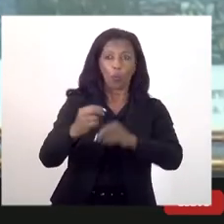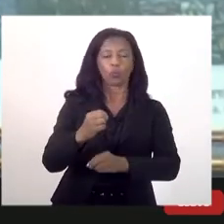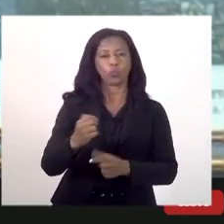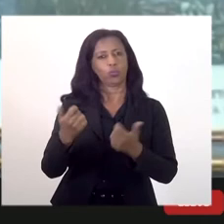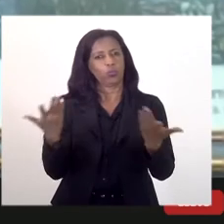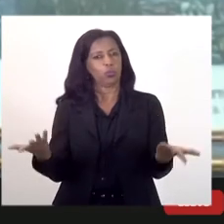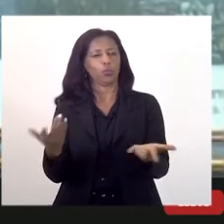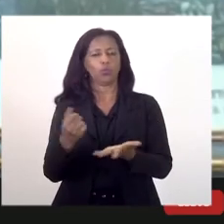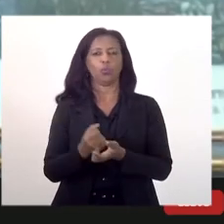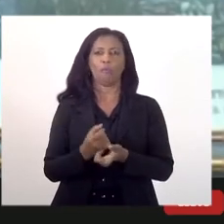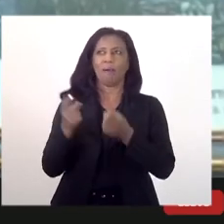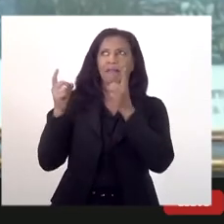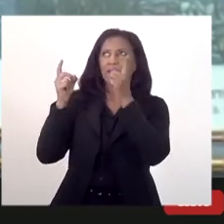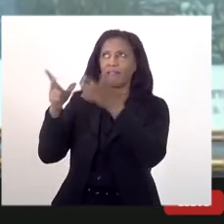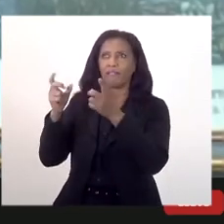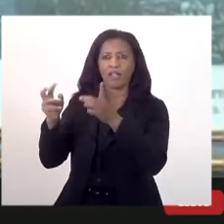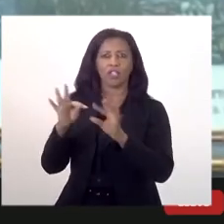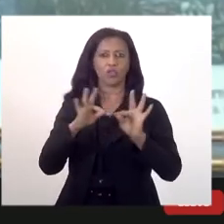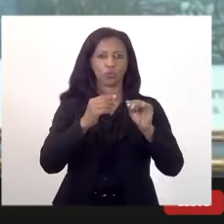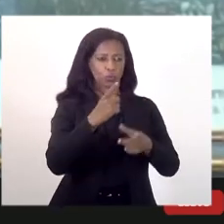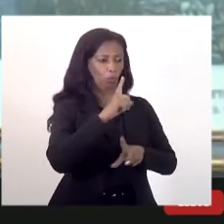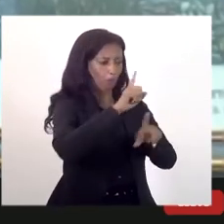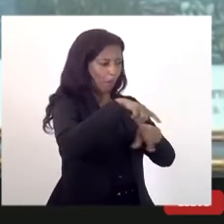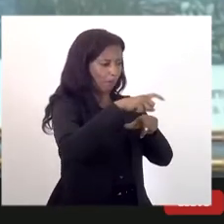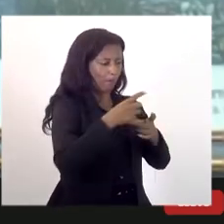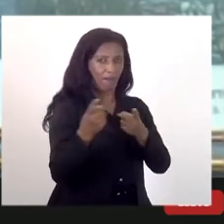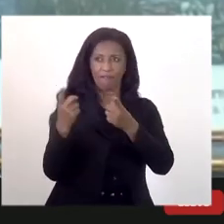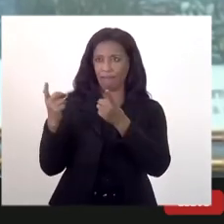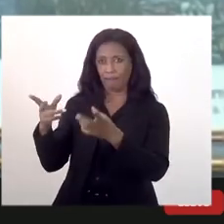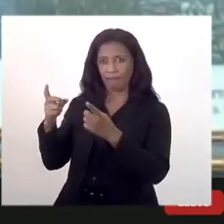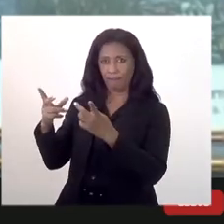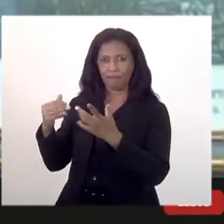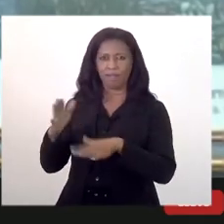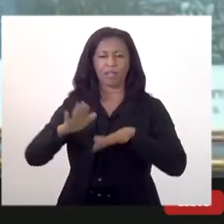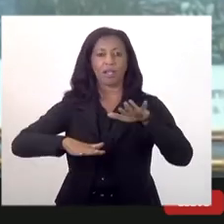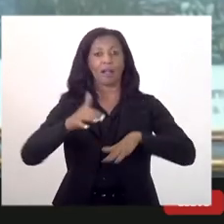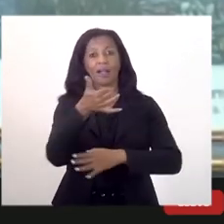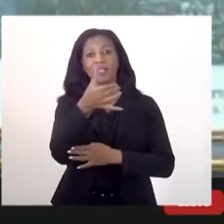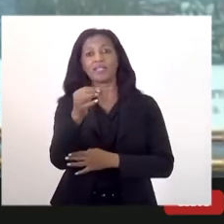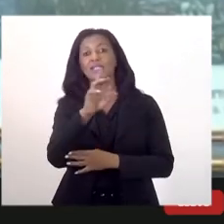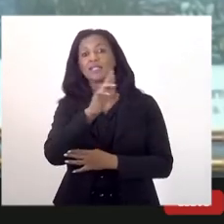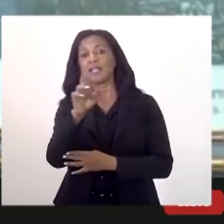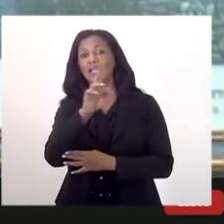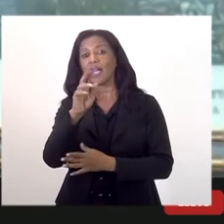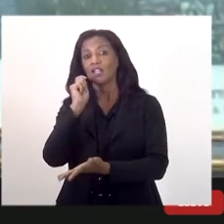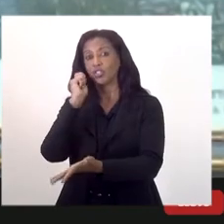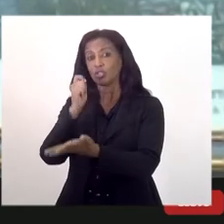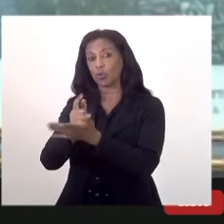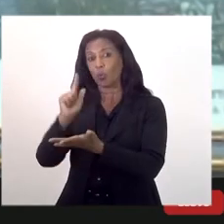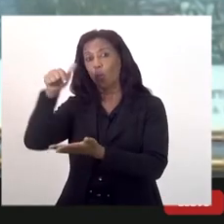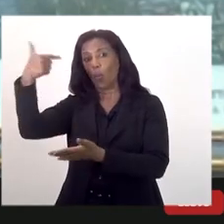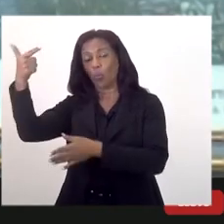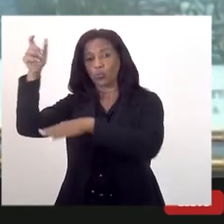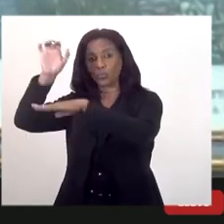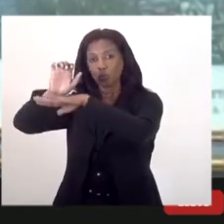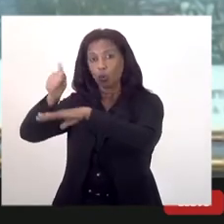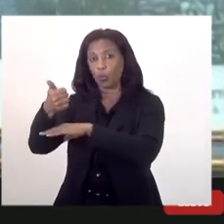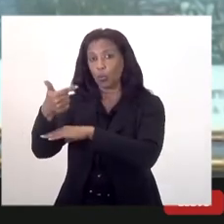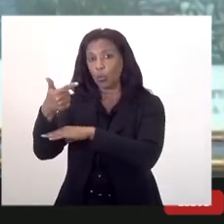ele importa quase tudo que consome, a gente produz muito pouco no Rio de Janeiro, a cada R$ que a gente compra de outro estado, R$ 12